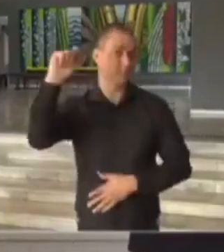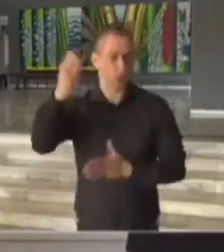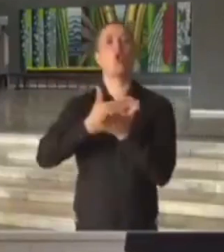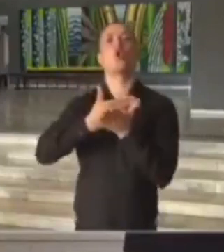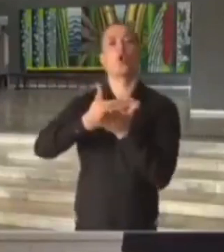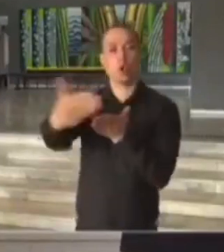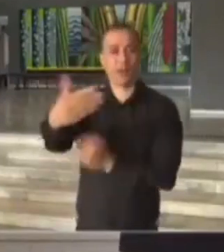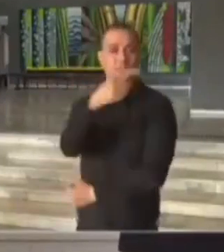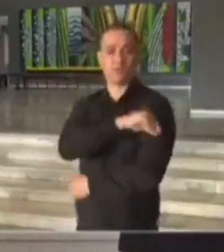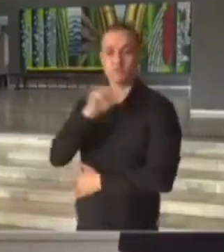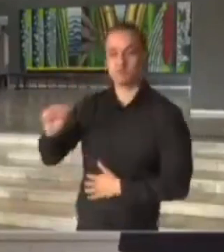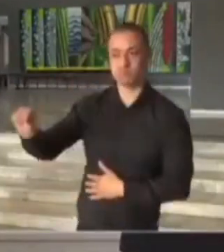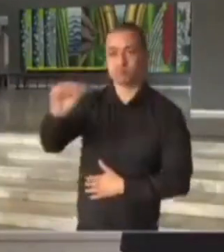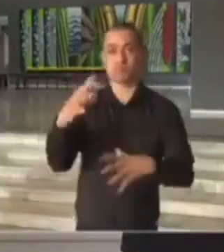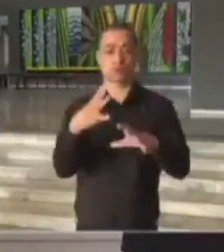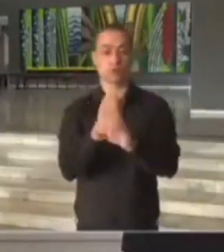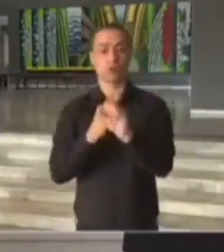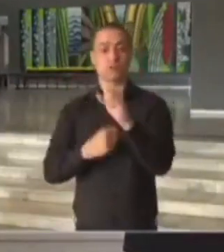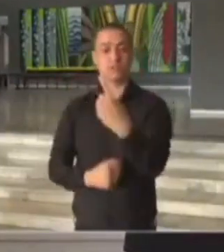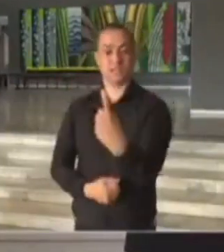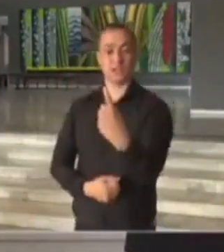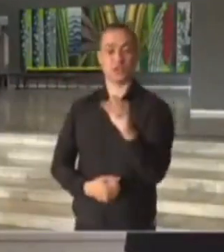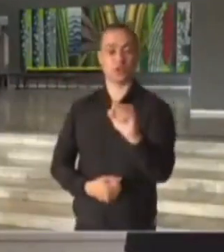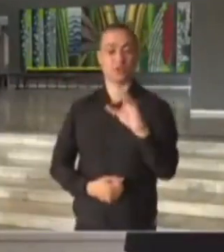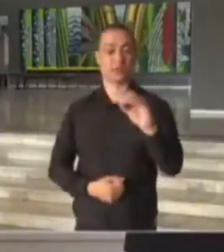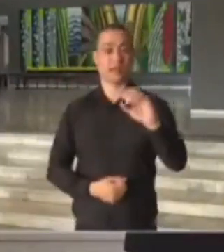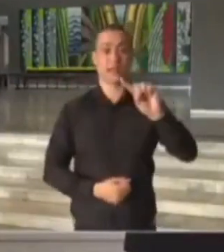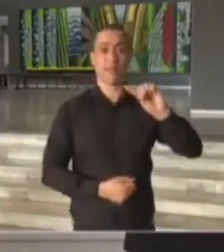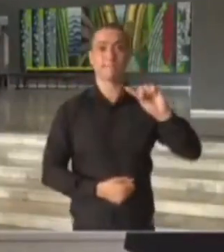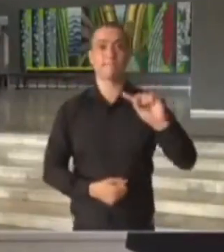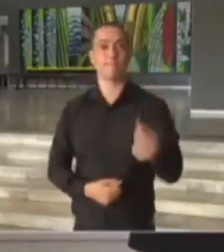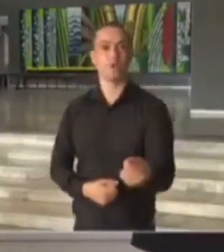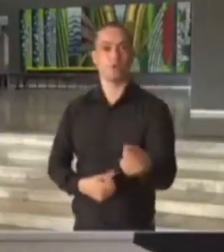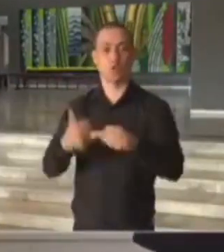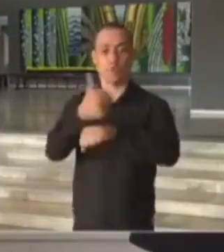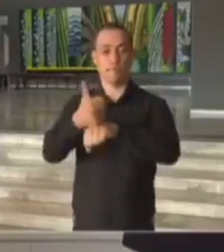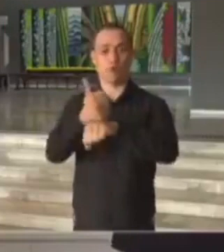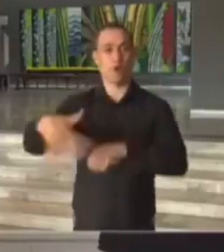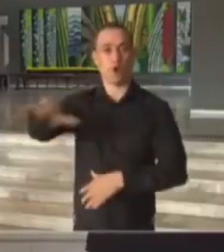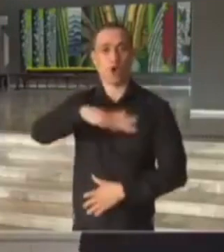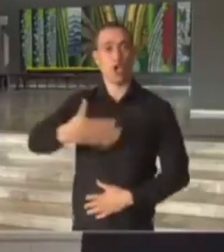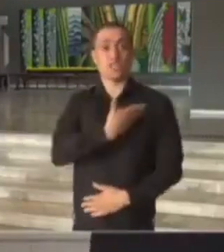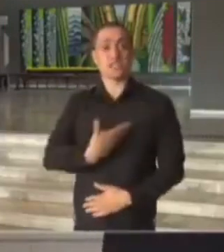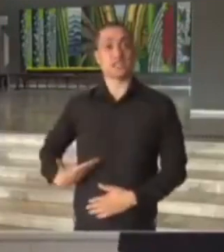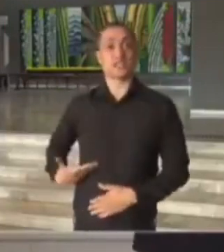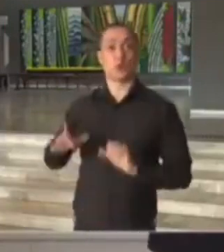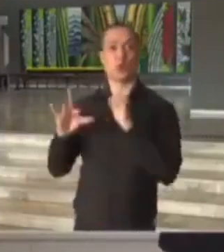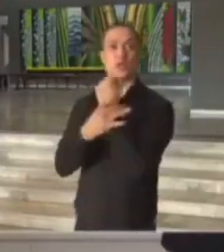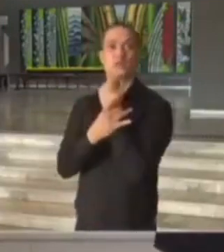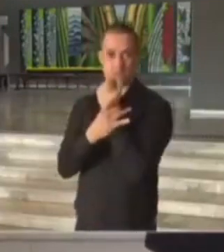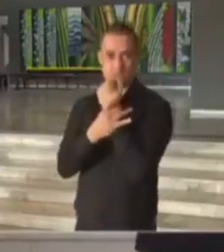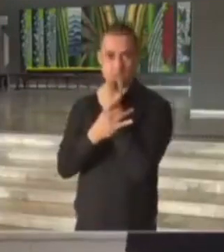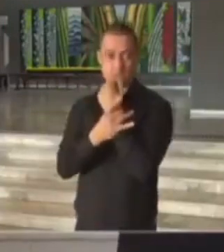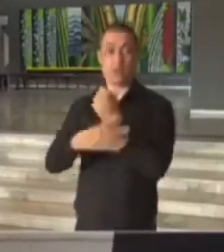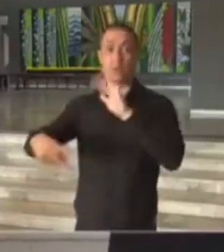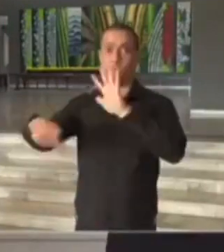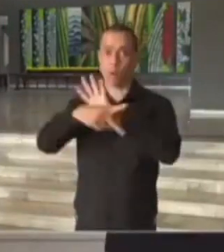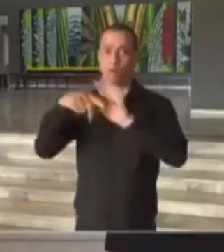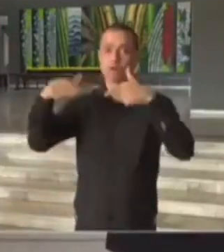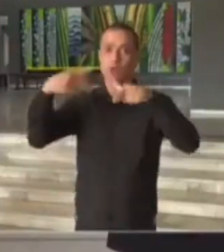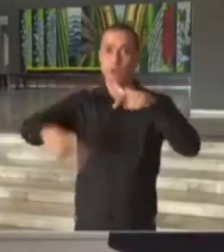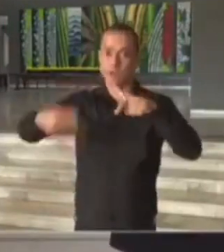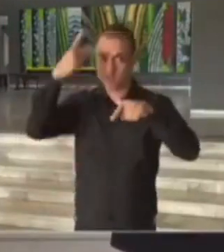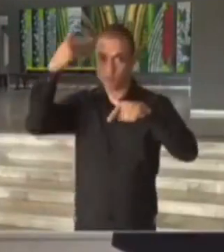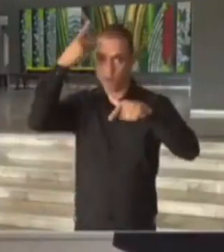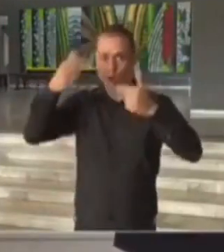começa a imunizar 180 mil profissionais da área de segurança pública que atuam no Estado de São Paulo. São aqueles que estão